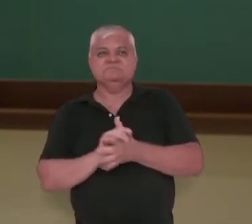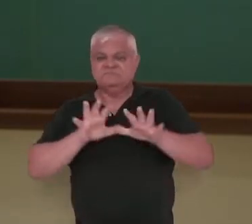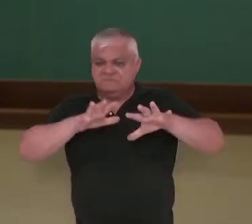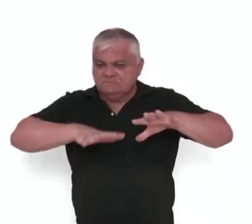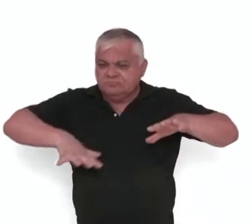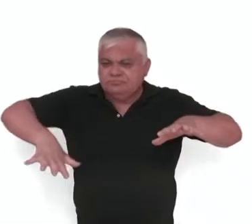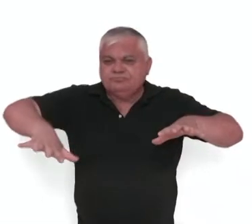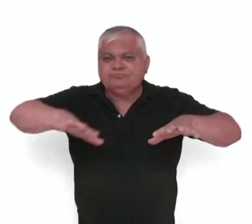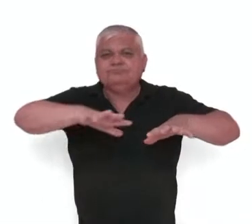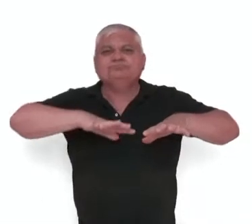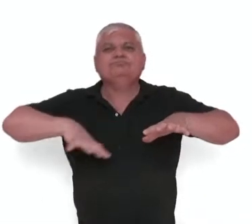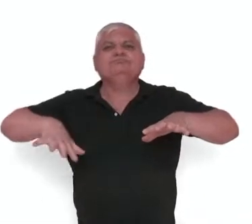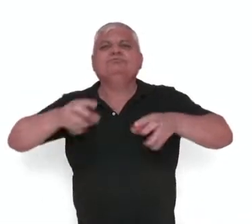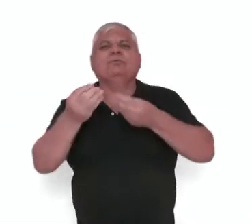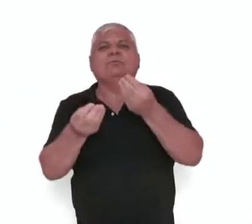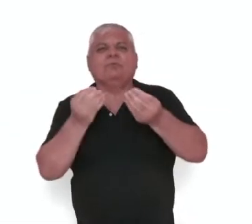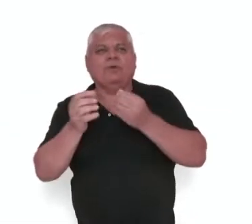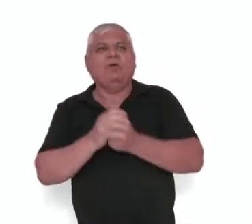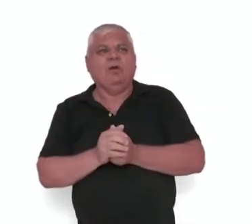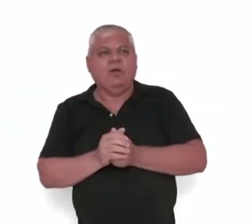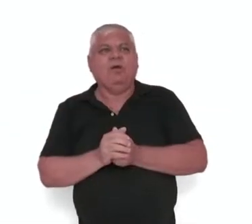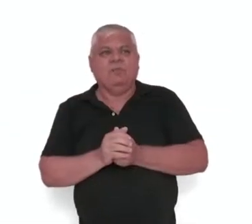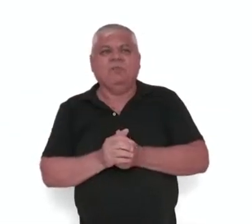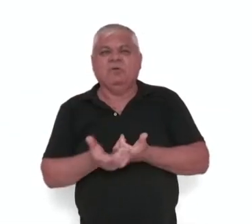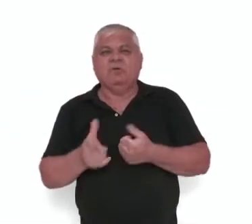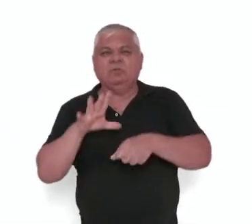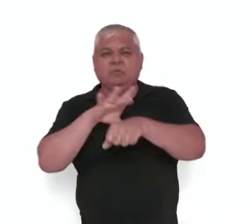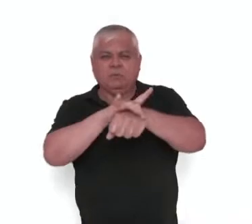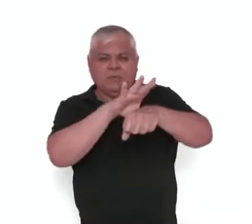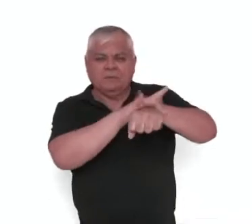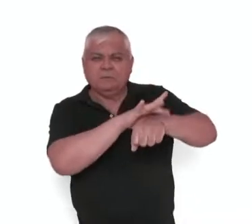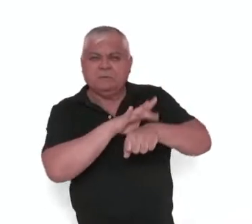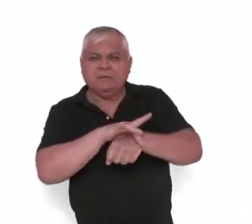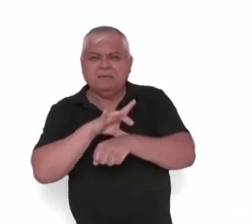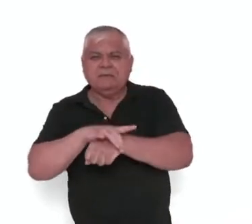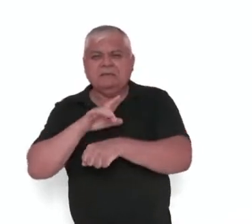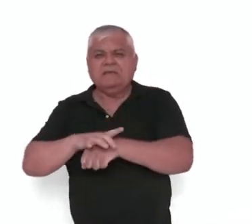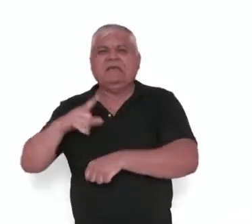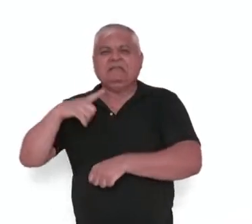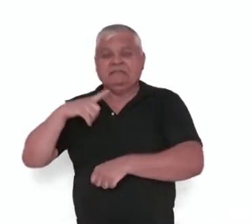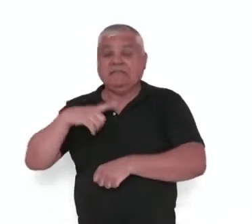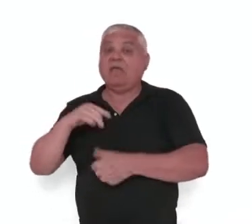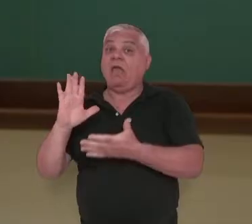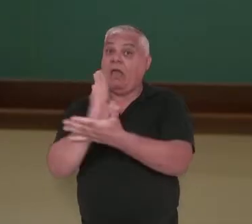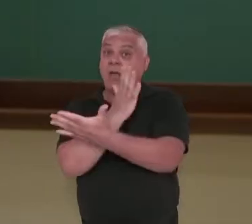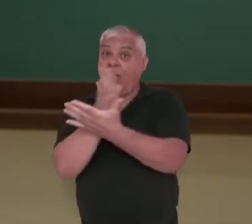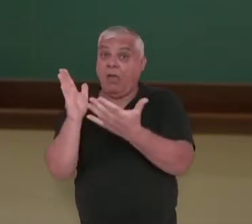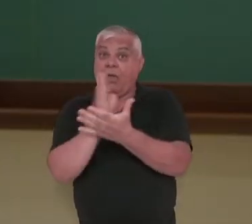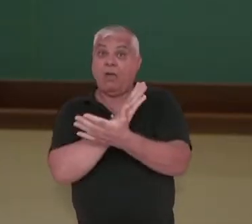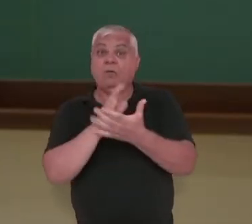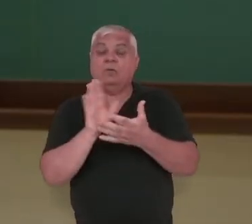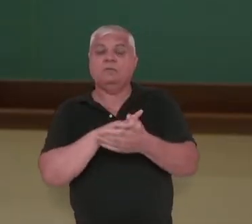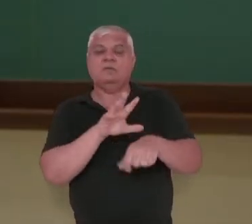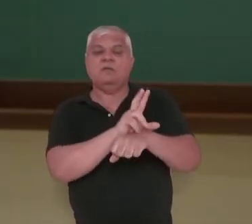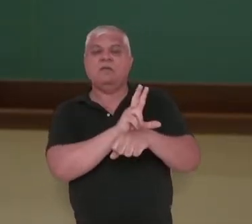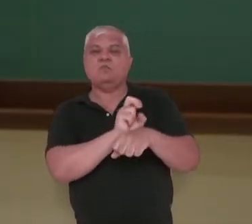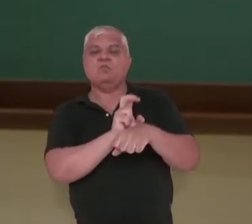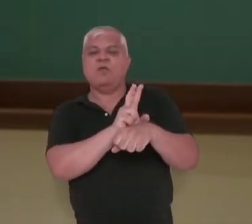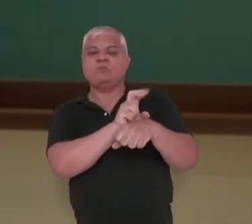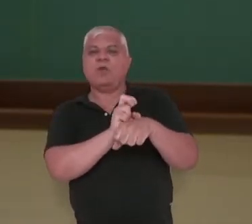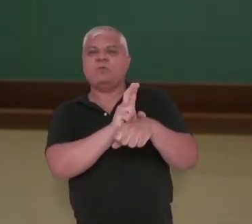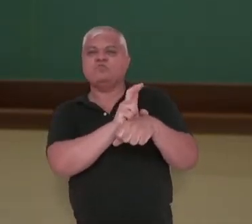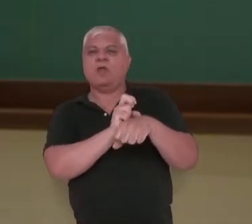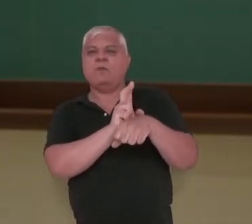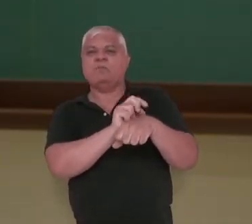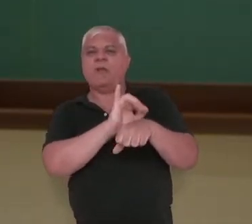saúde pública, na economia e no ambiente. Algumas espécies são parasitas que provocam doenças. Há